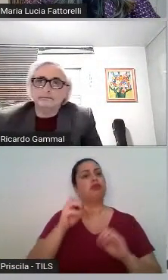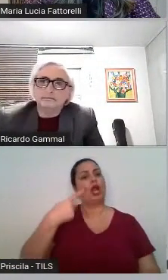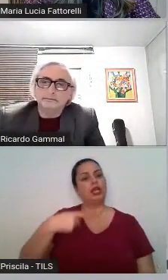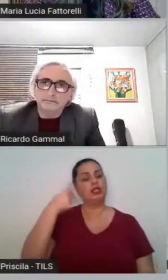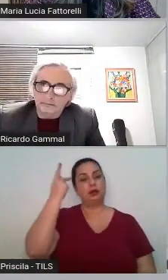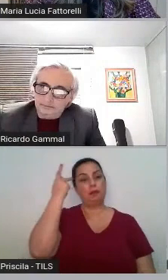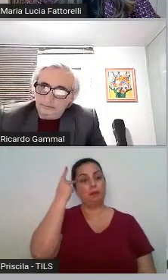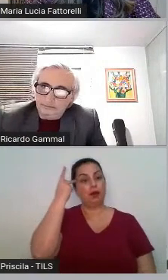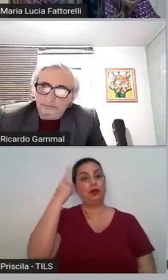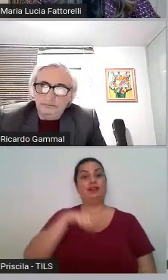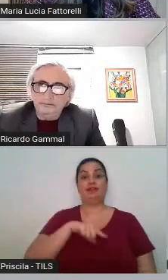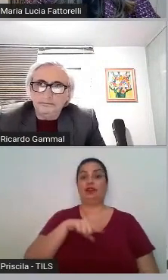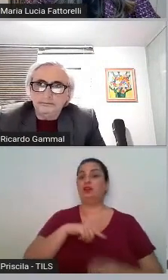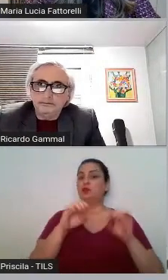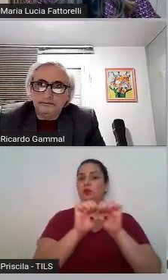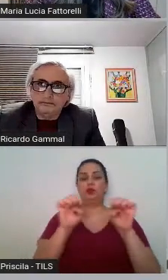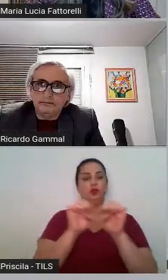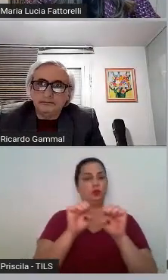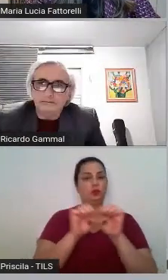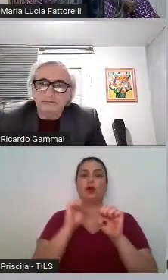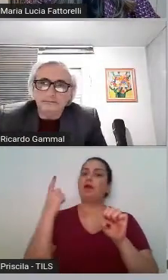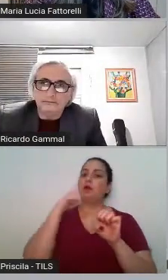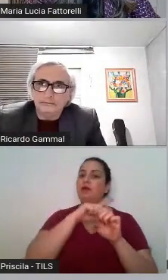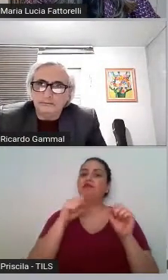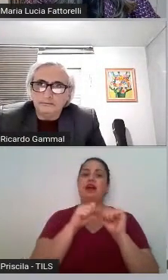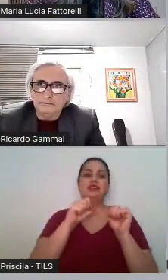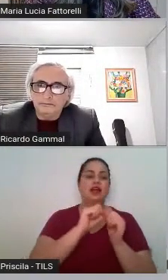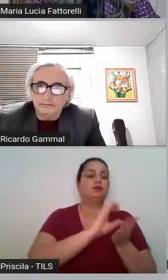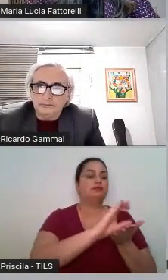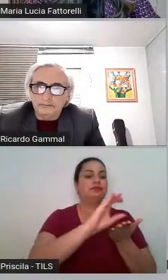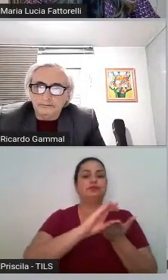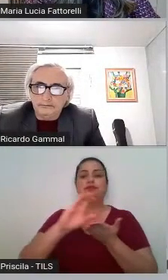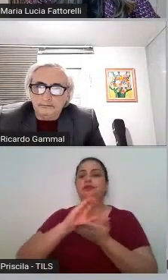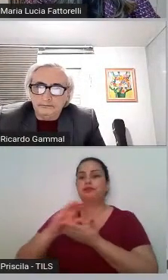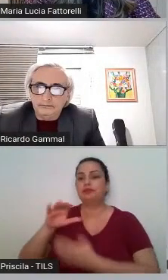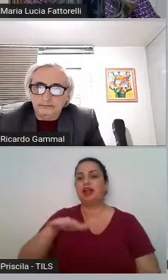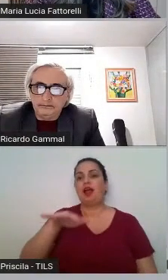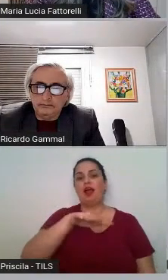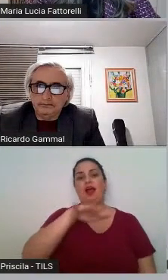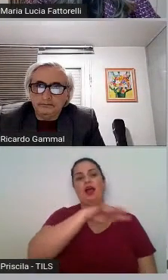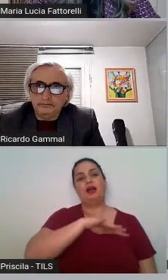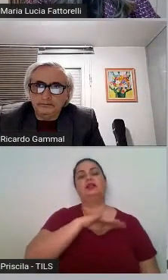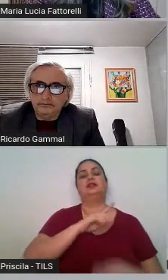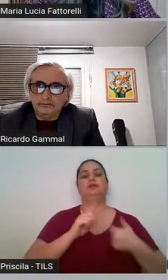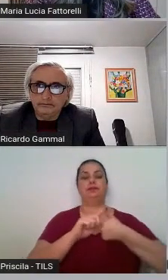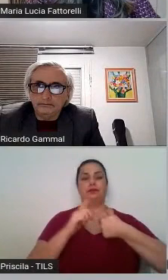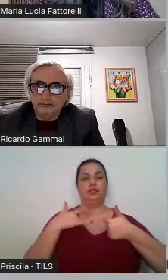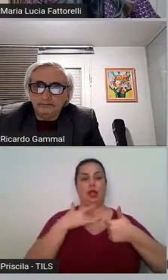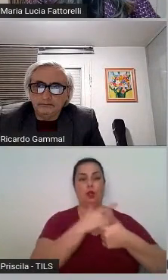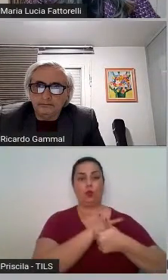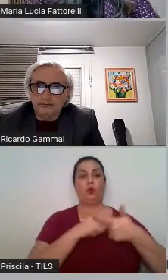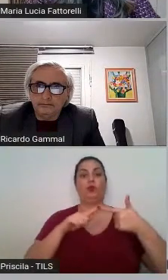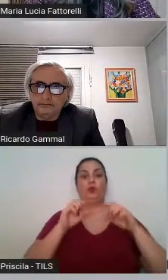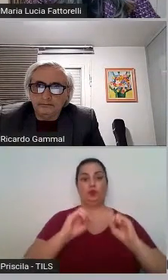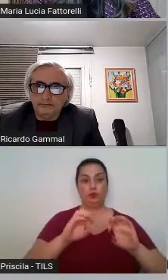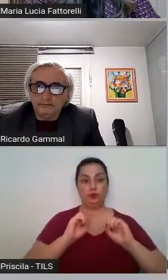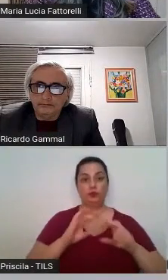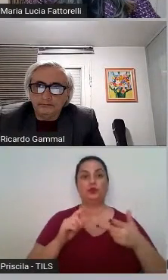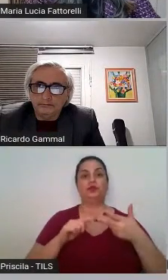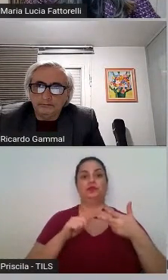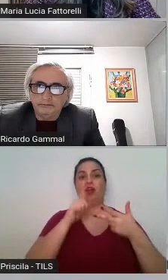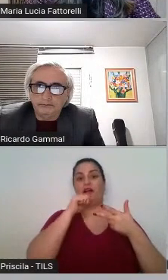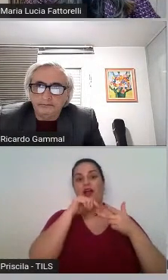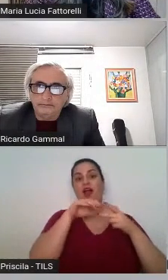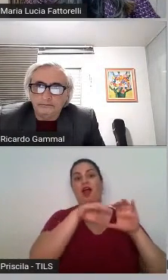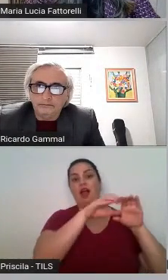de ter realizado muitos investimentos em diversos setores de saúde, educação, saneamento,